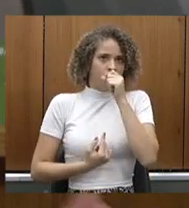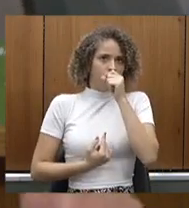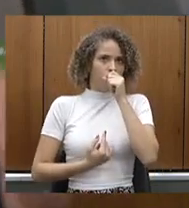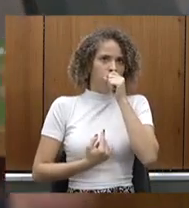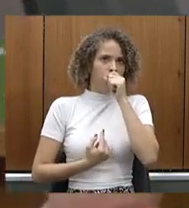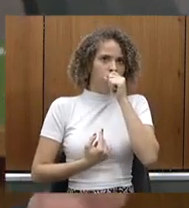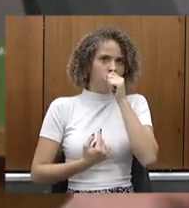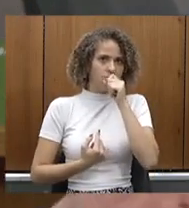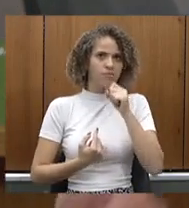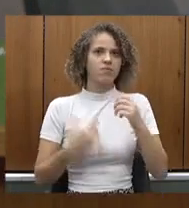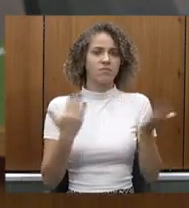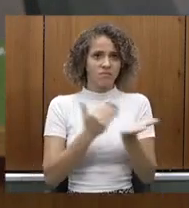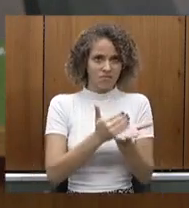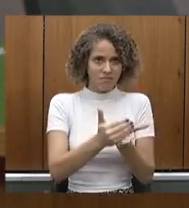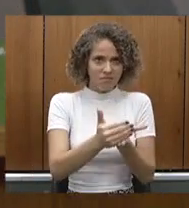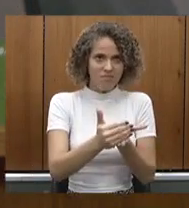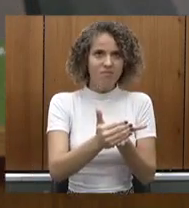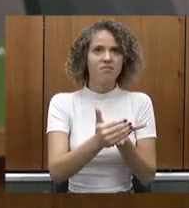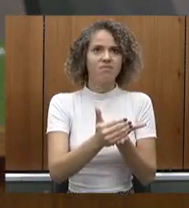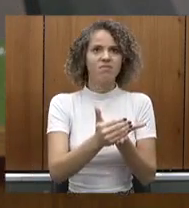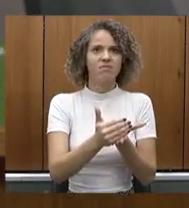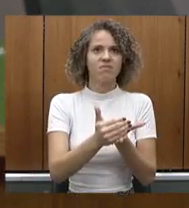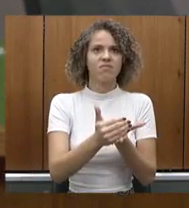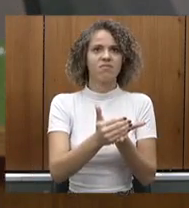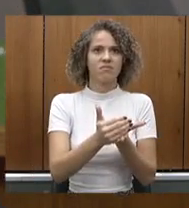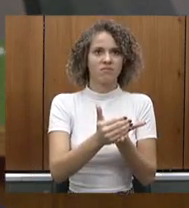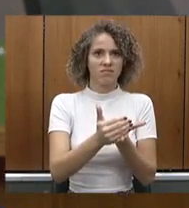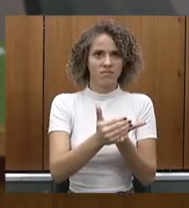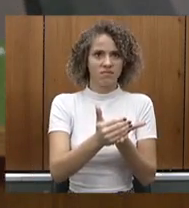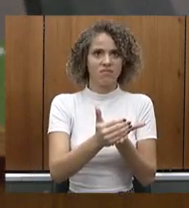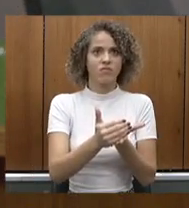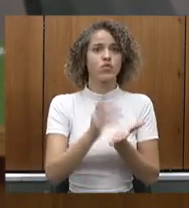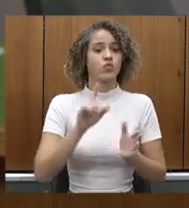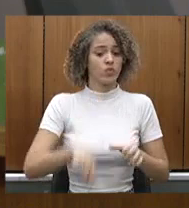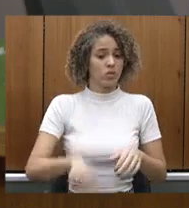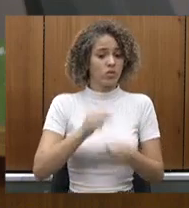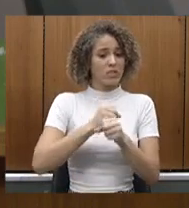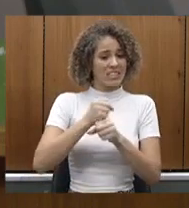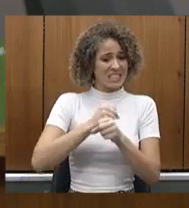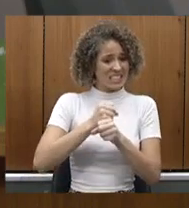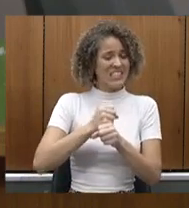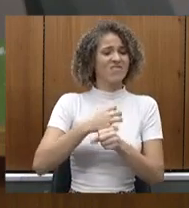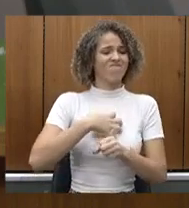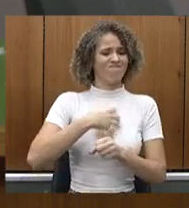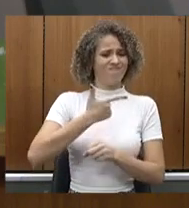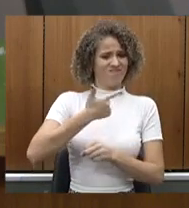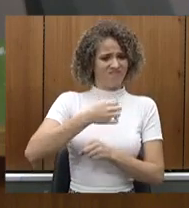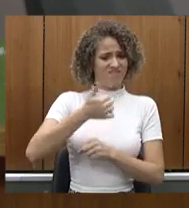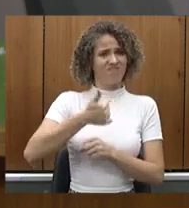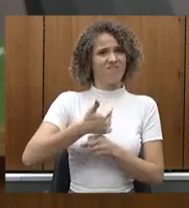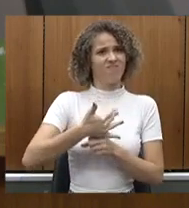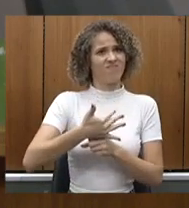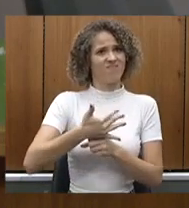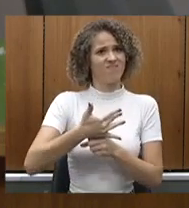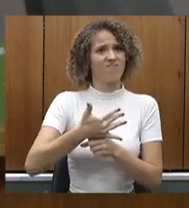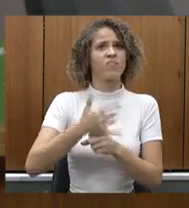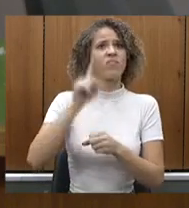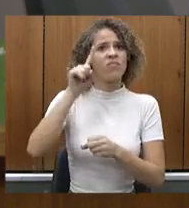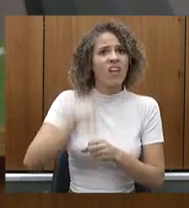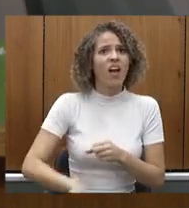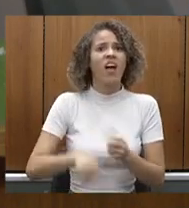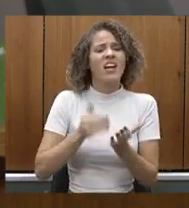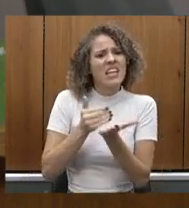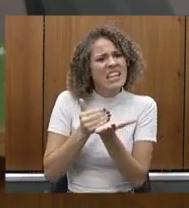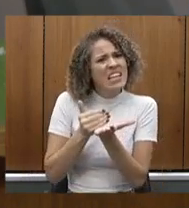baixas relacionadas, obviamente, a 2019, que foi um ano de muito sucesso. 2019 era considerado, no início